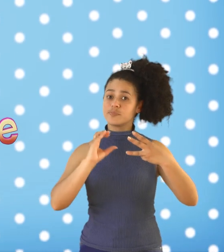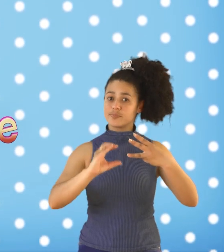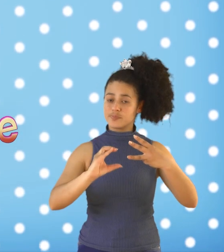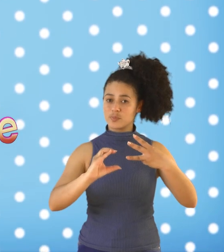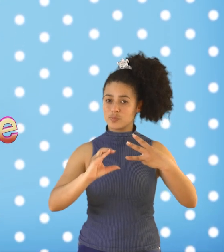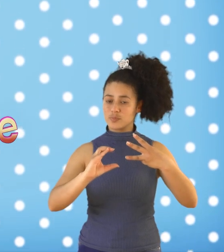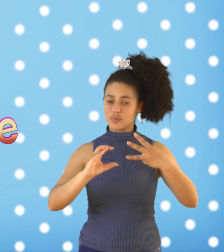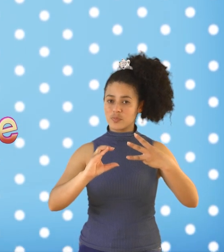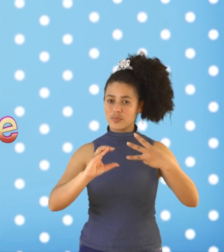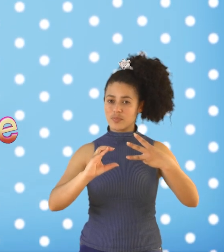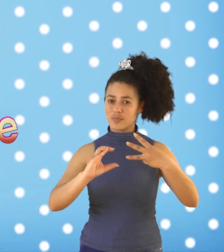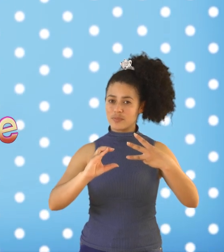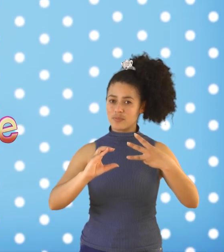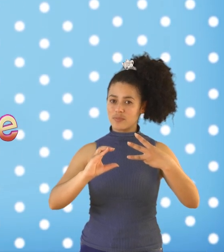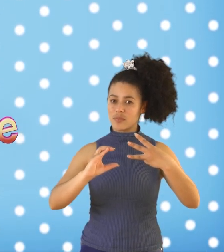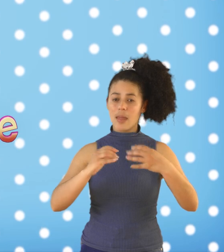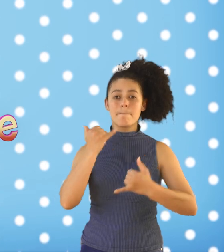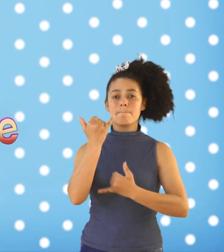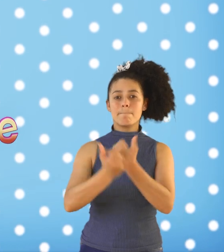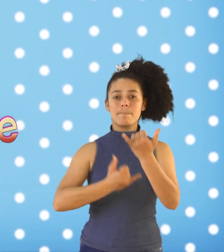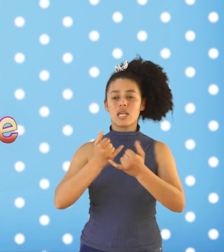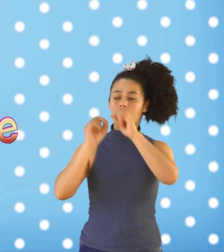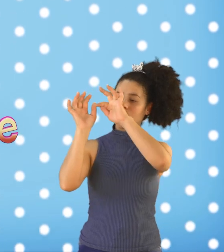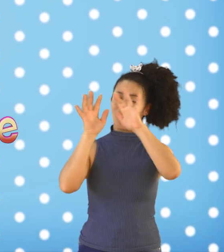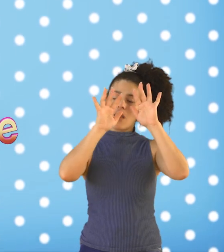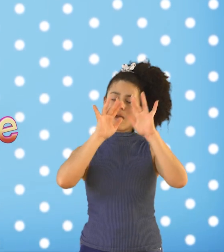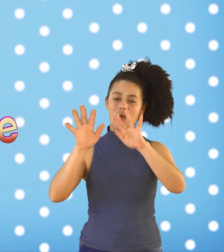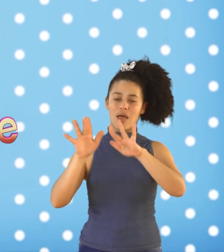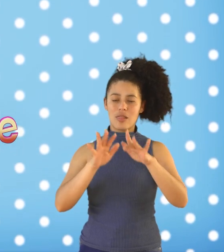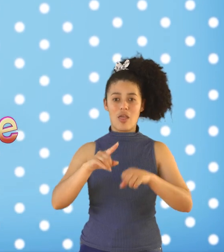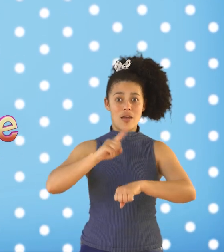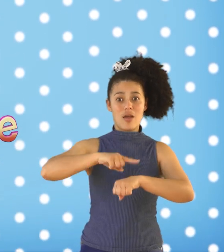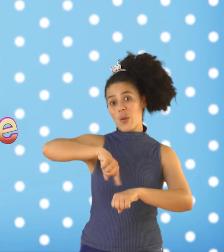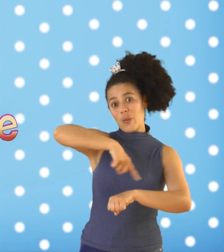alternativa C Brincando na neve Valendo!